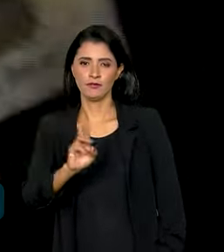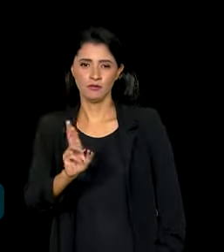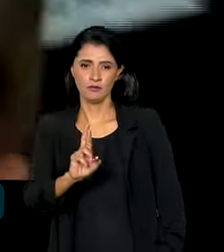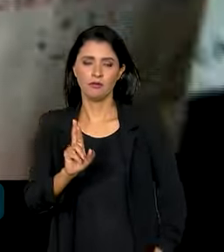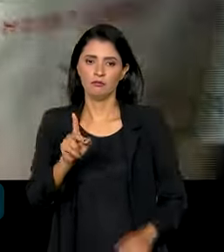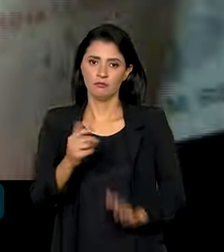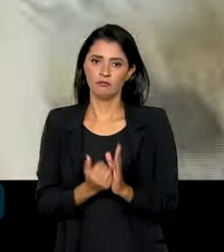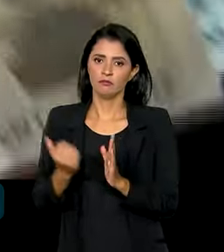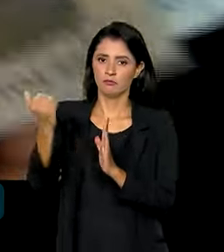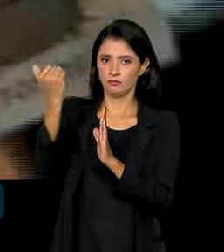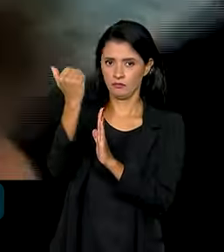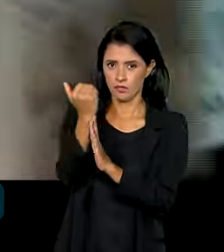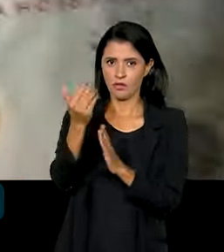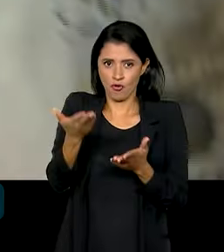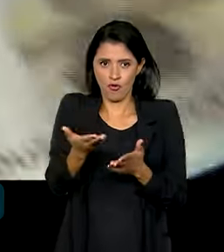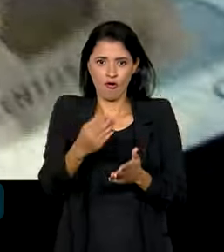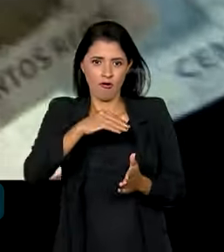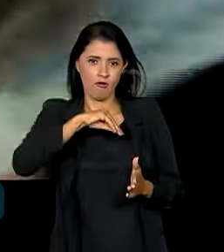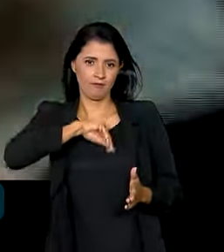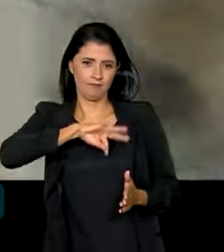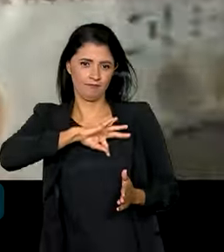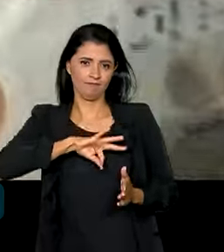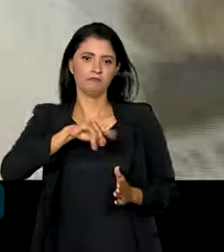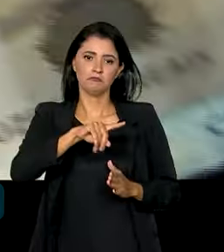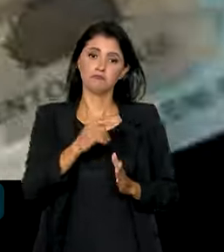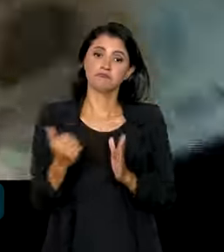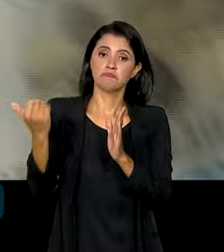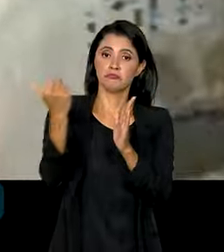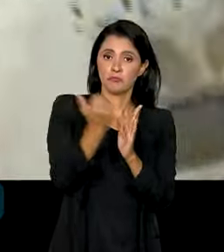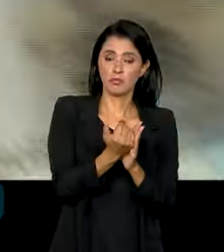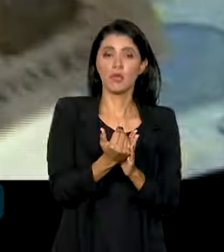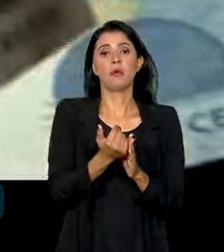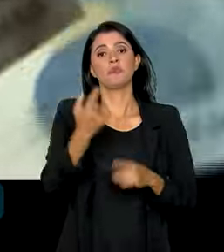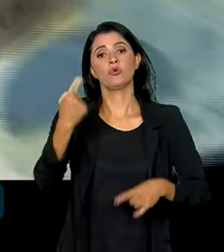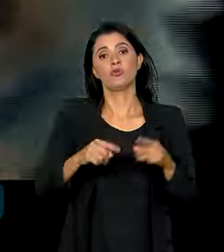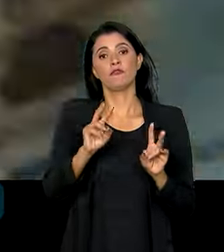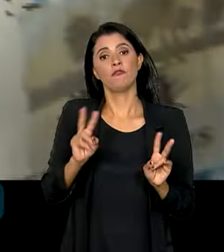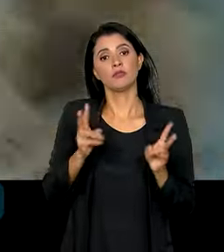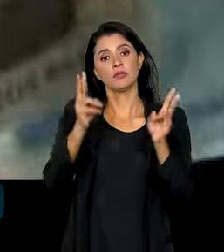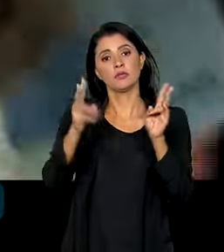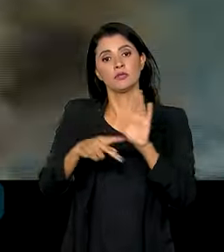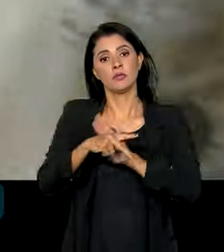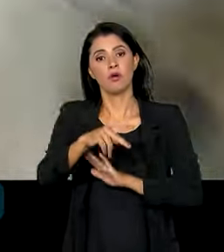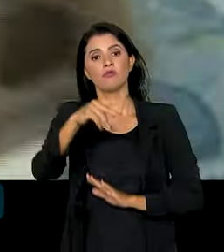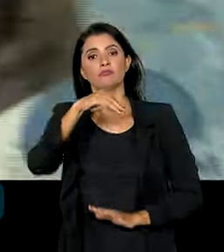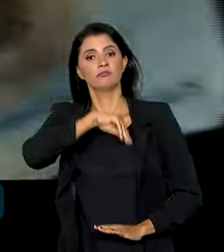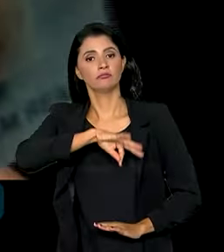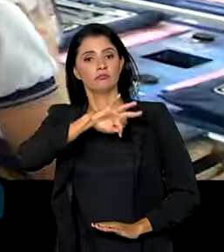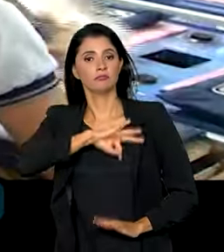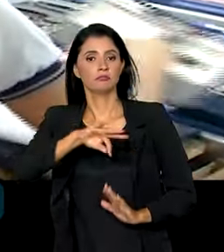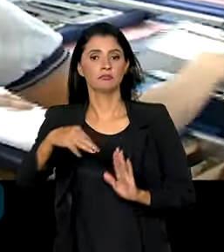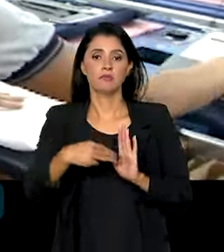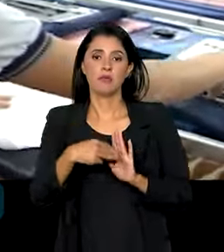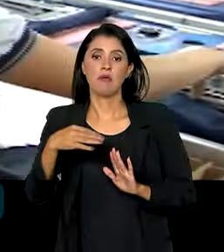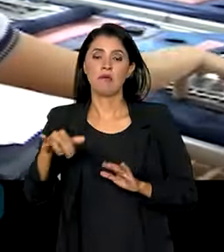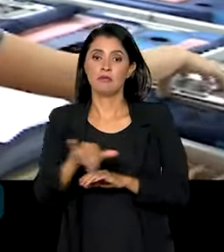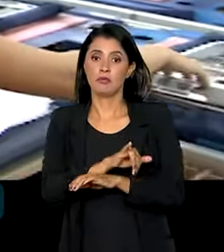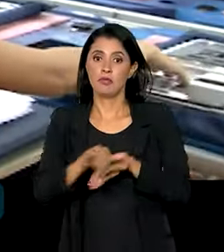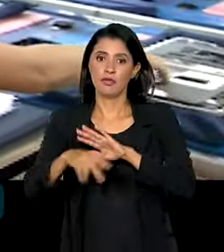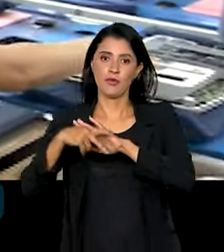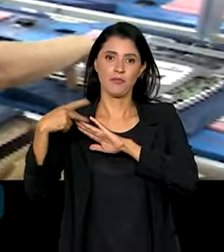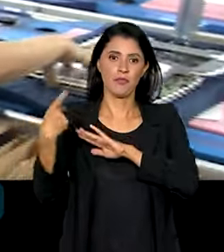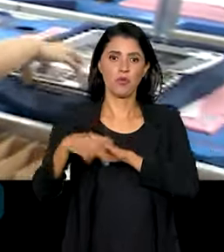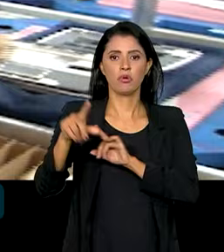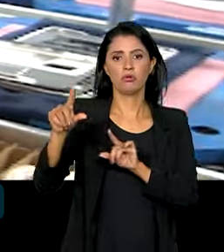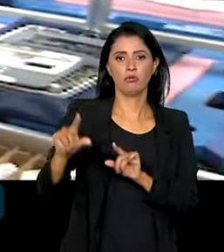Com o aumento, governo federal reitera a política de valorização do salário mínimo como estratégia central para